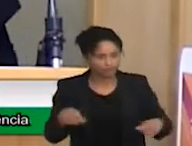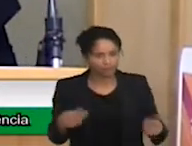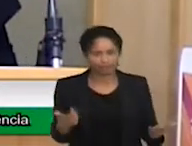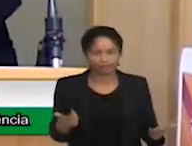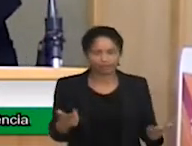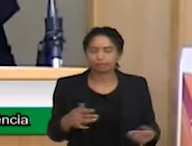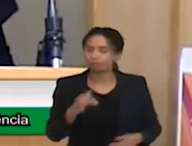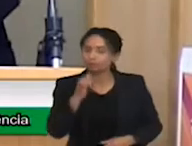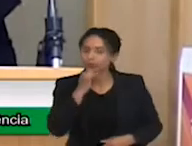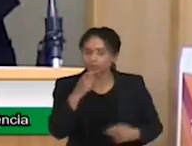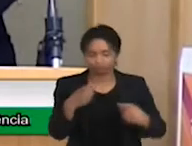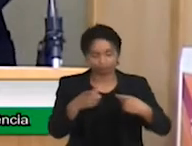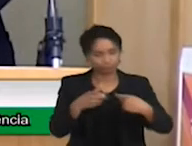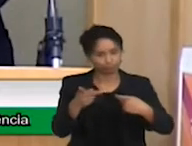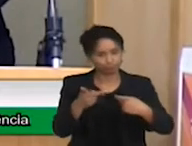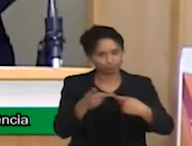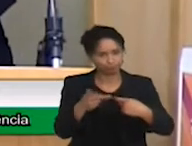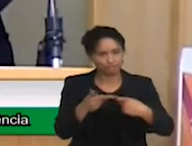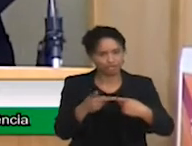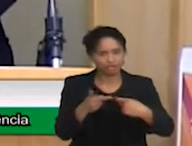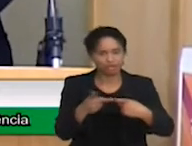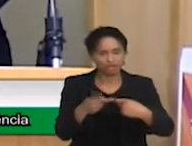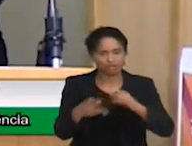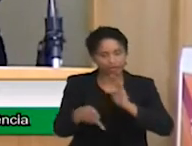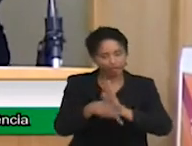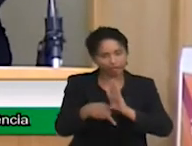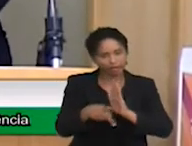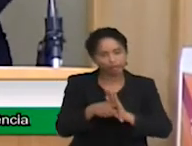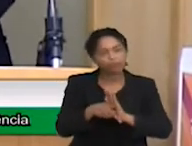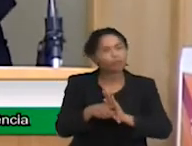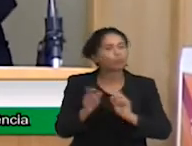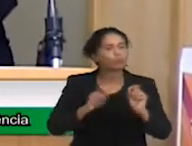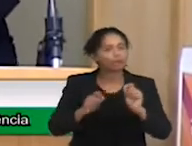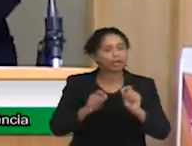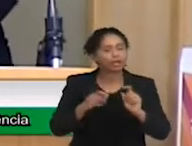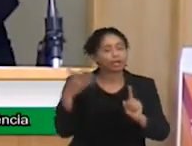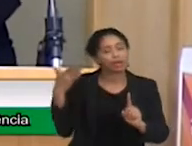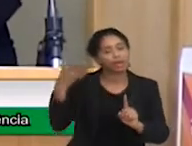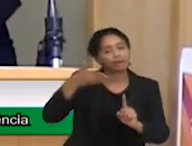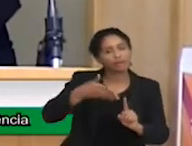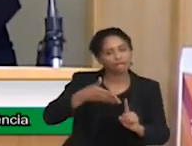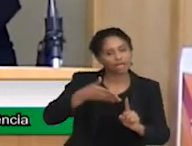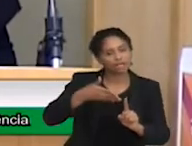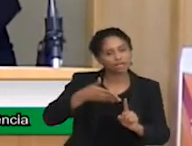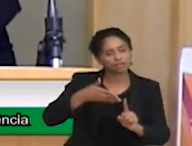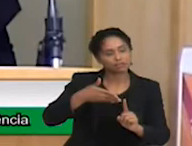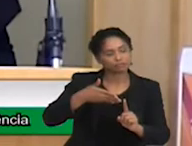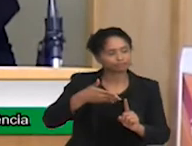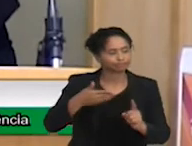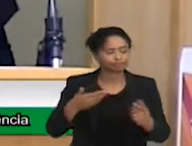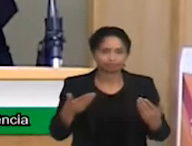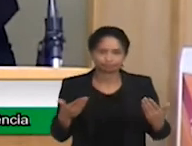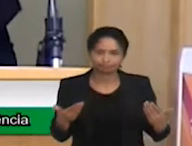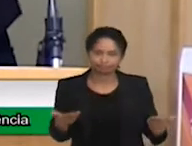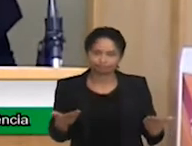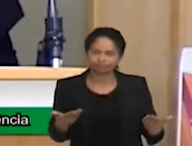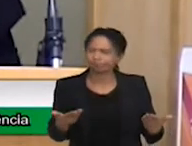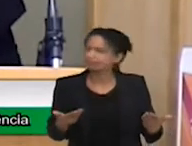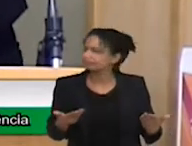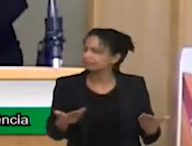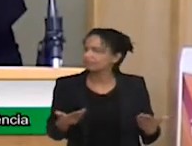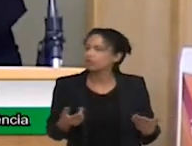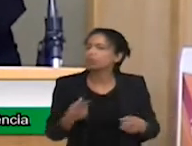referência, para as coisas que são muito específicas dele, por exemplo, para as epilepsias. Essa é do neuropediatra. Mas por que o